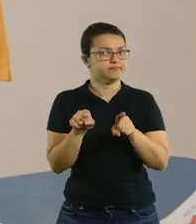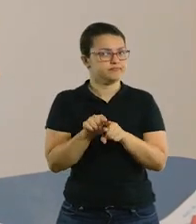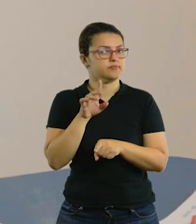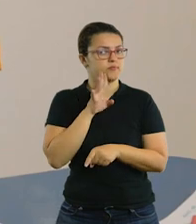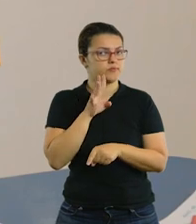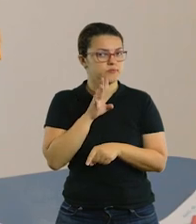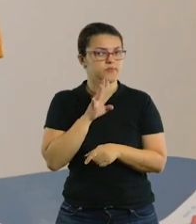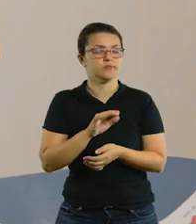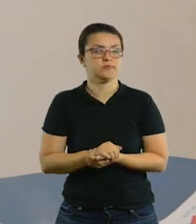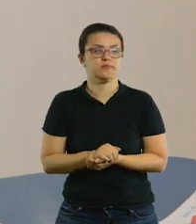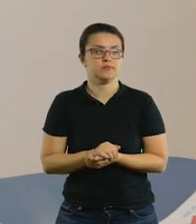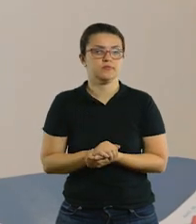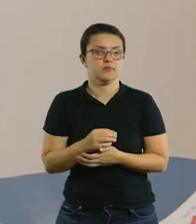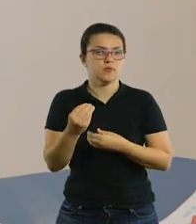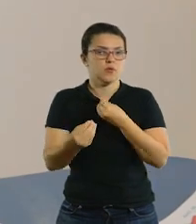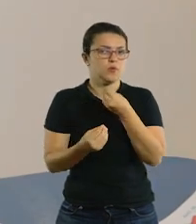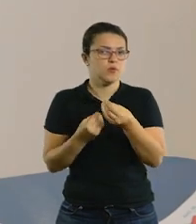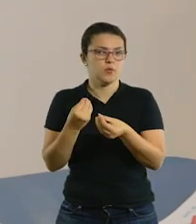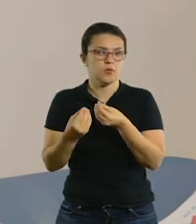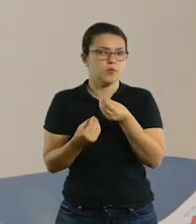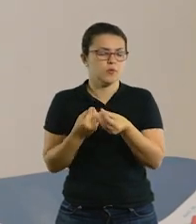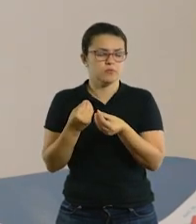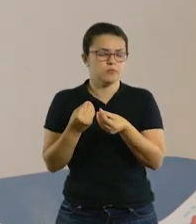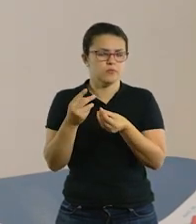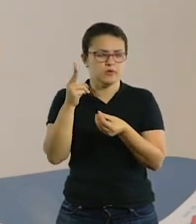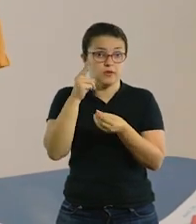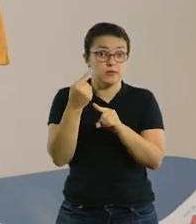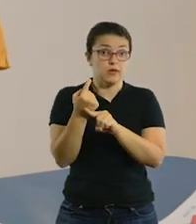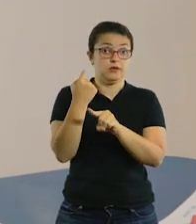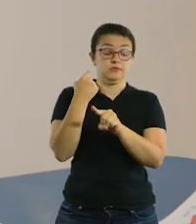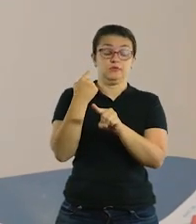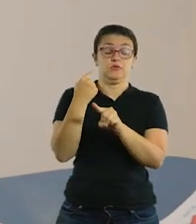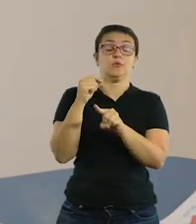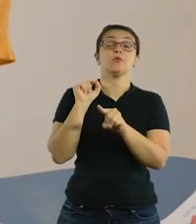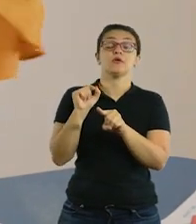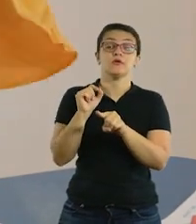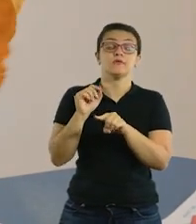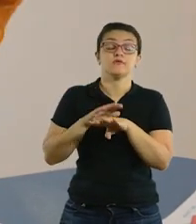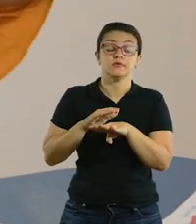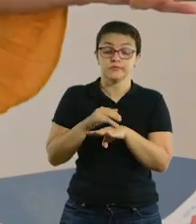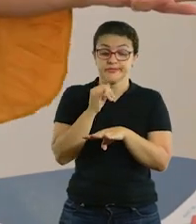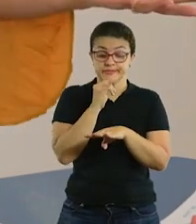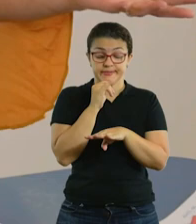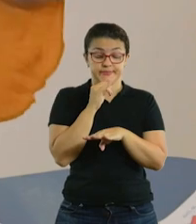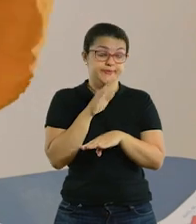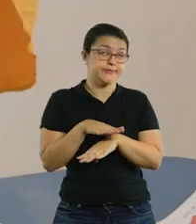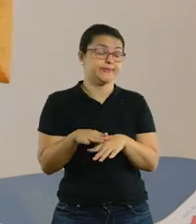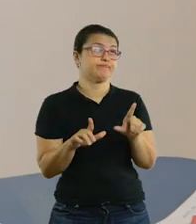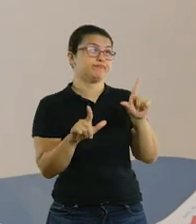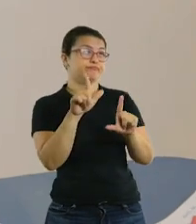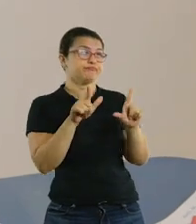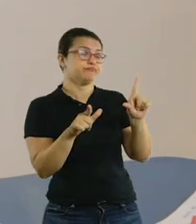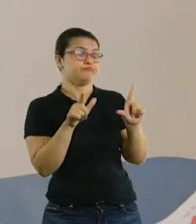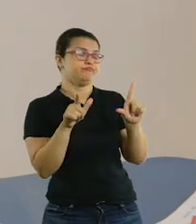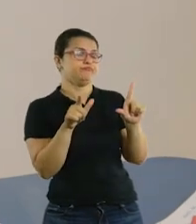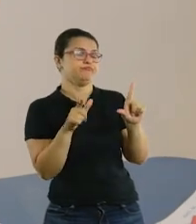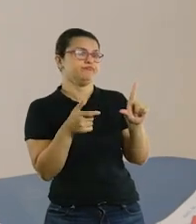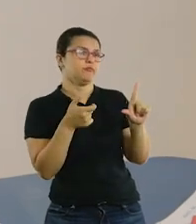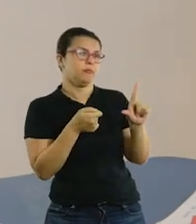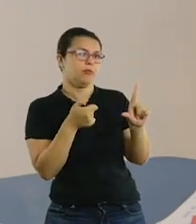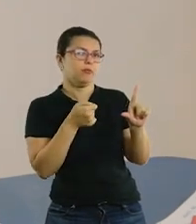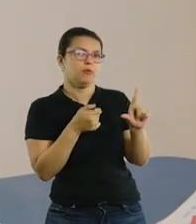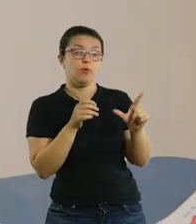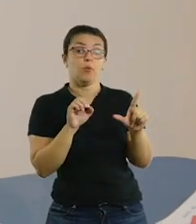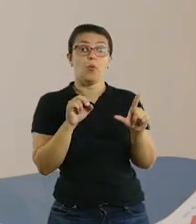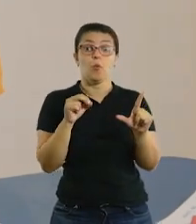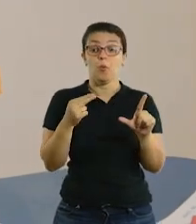Também é bem legal que você lembre com antecedência o que essa criança vai fazer. Então às vezes a criança está assistindo televisão ou ela está brincando e a